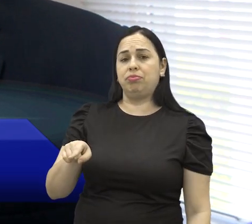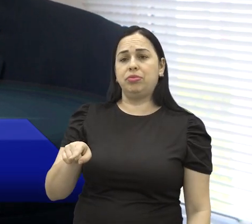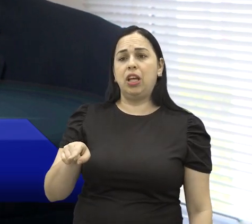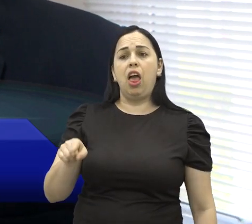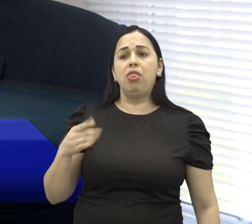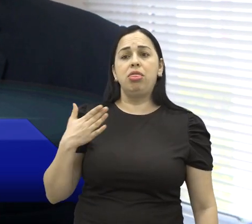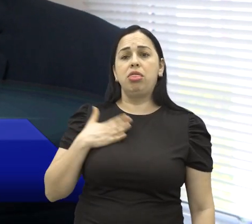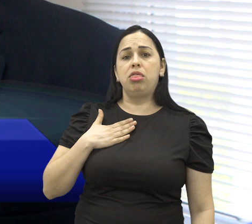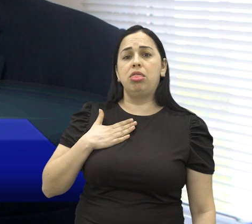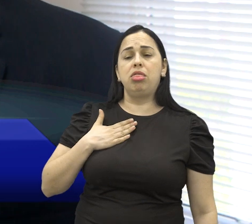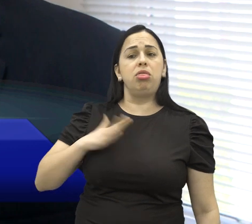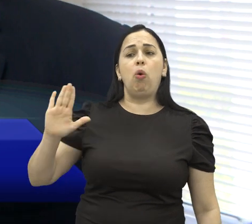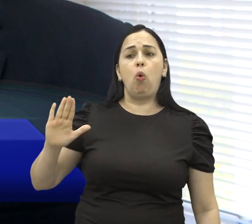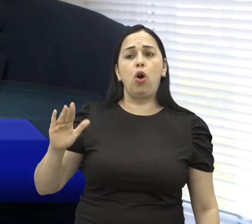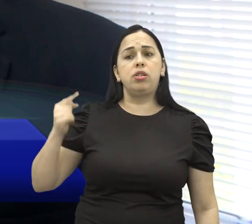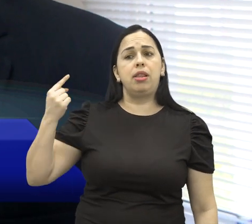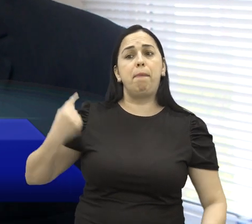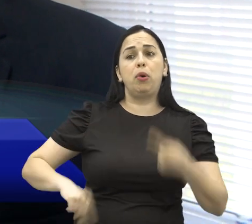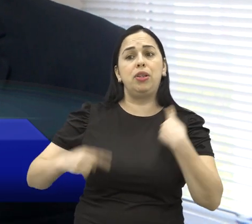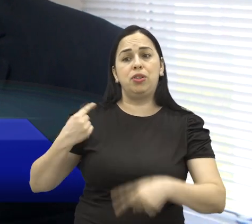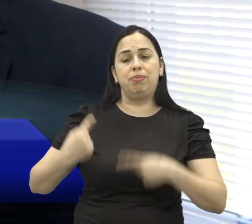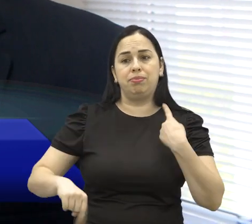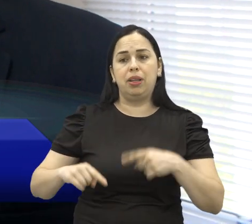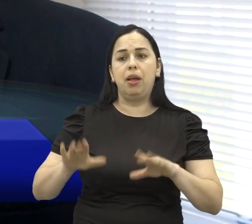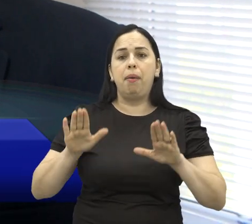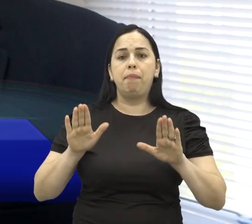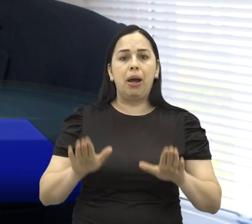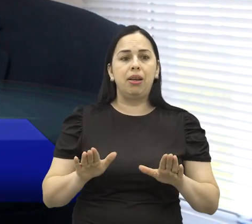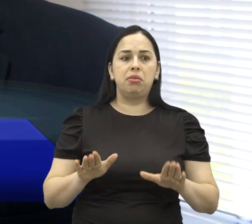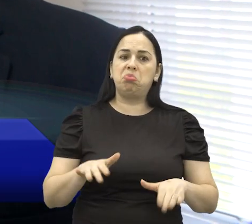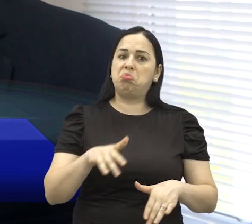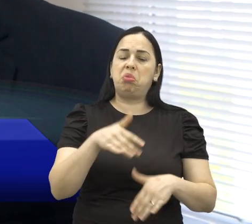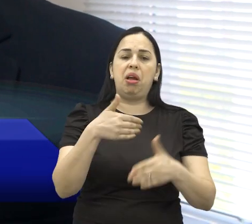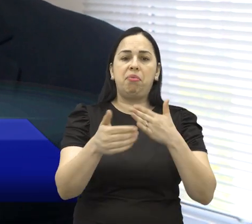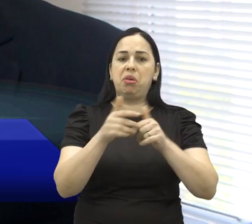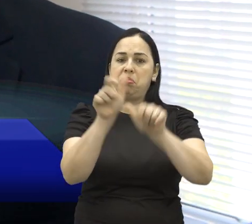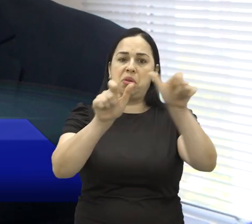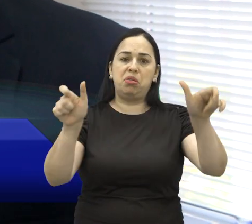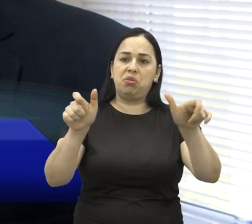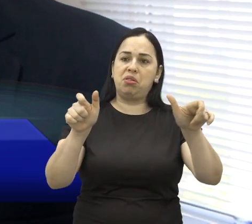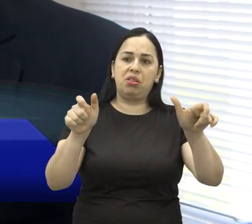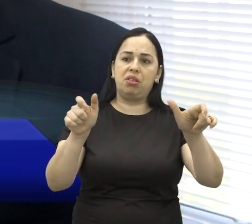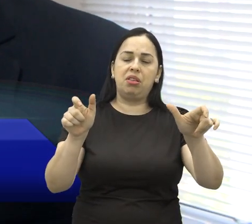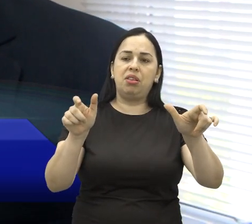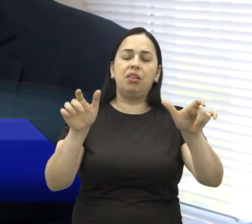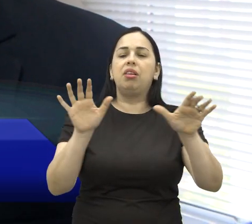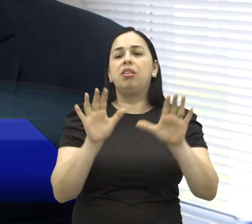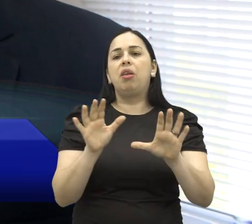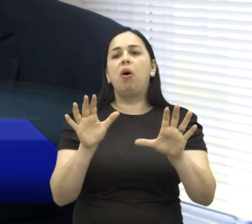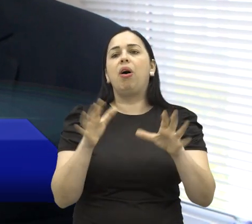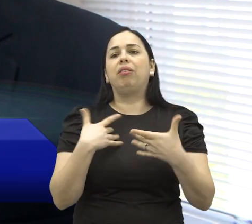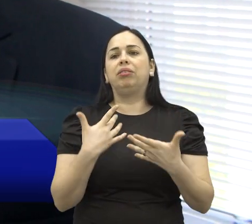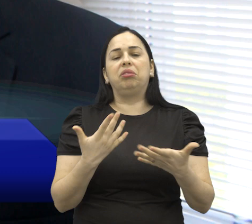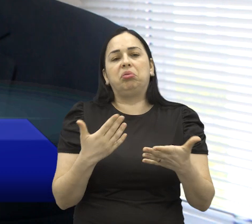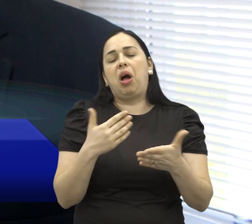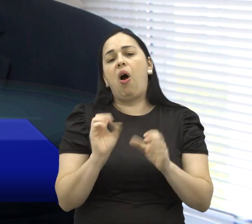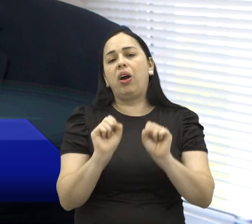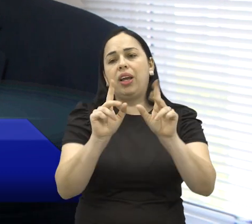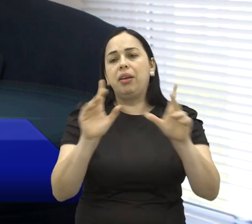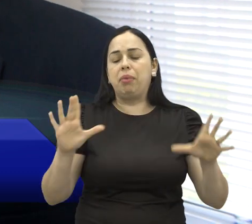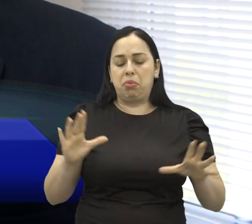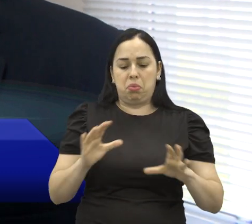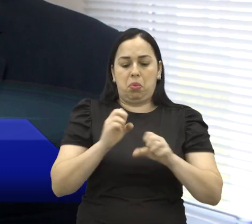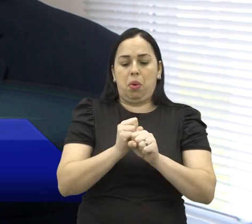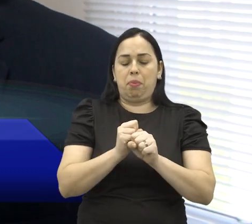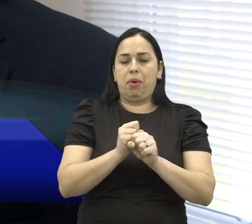voto nulo, uma demonstração de insatisfação. Mas para o eleitor não faz diferença porque eles não são contados para qualquer candidato.